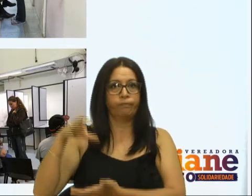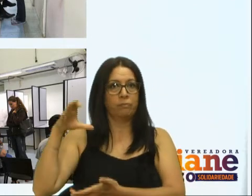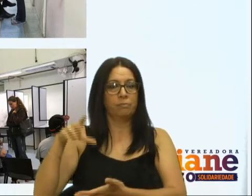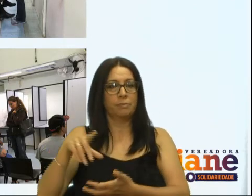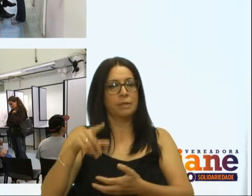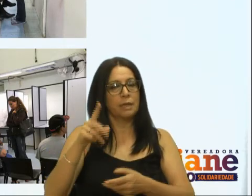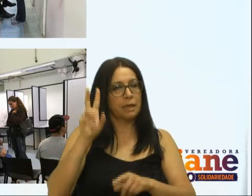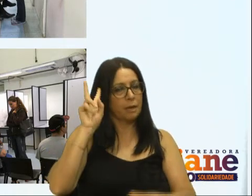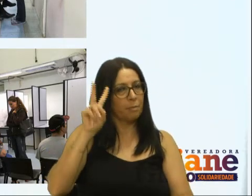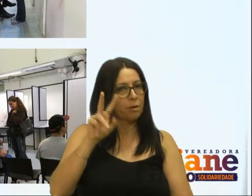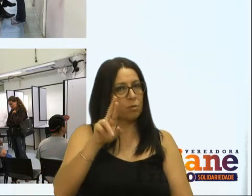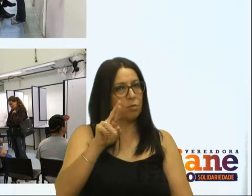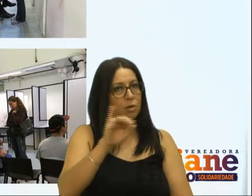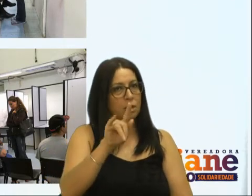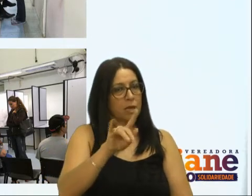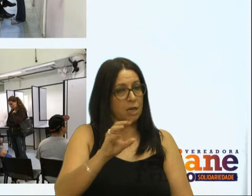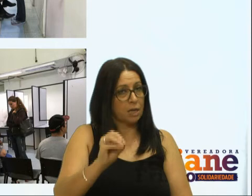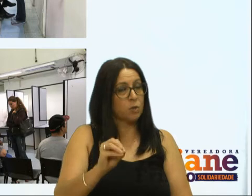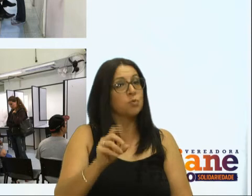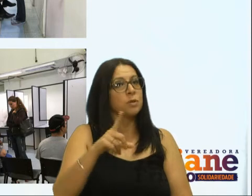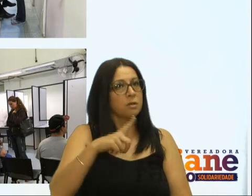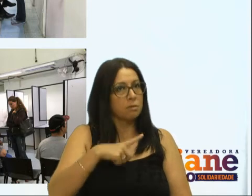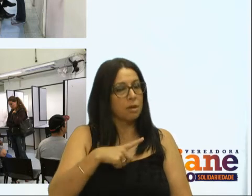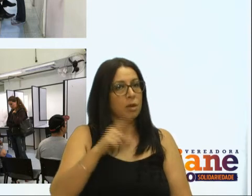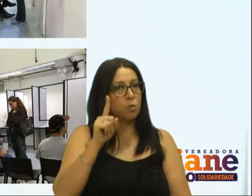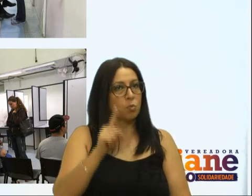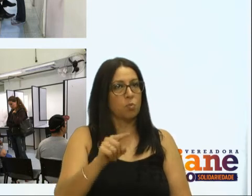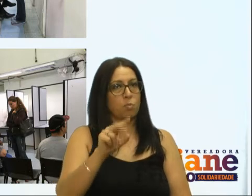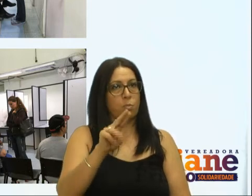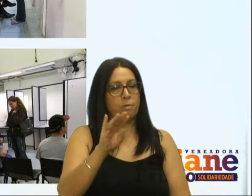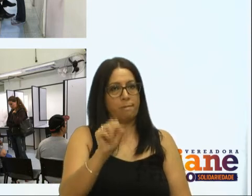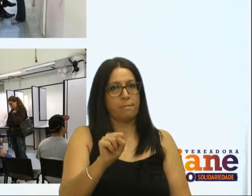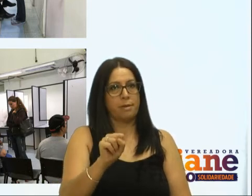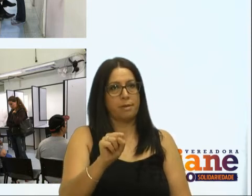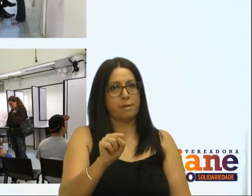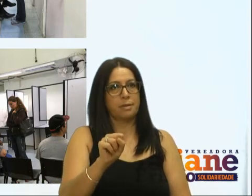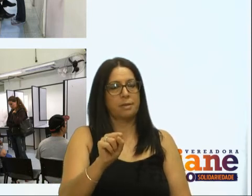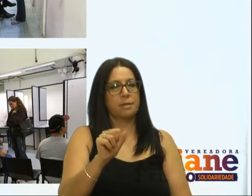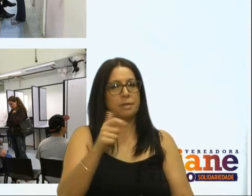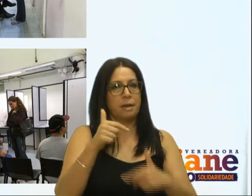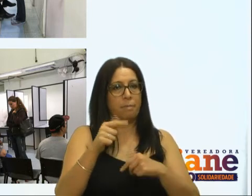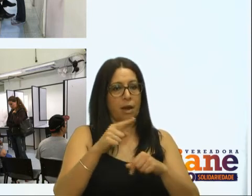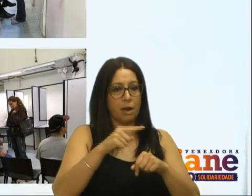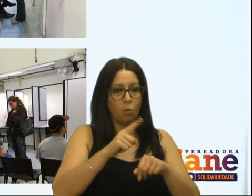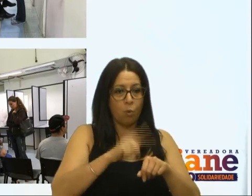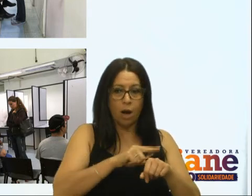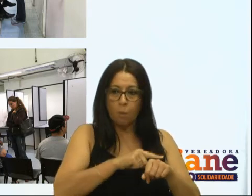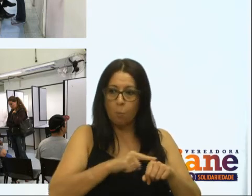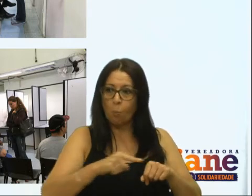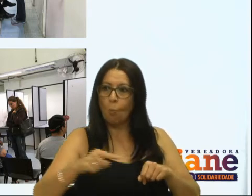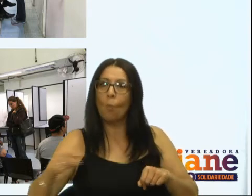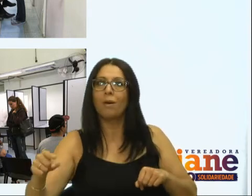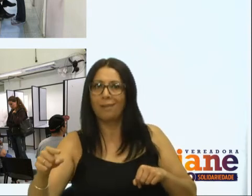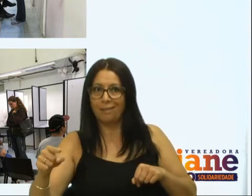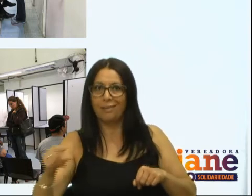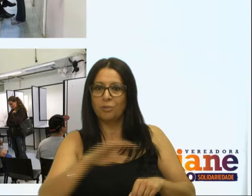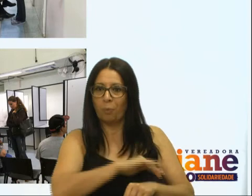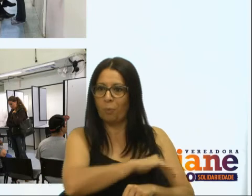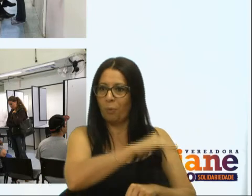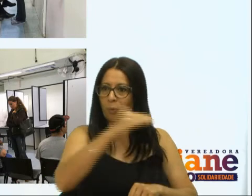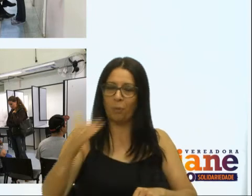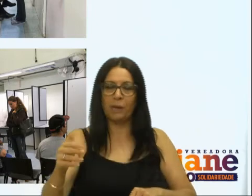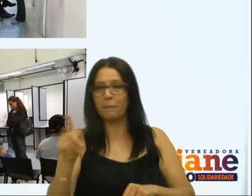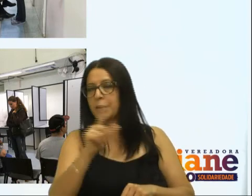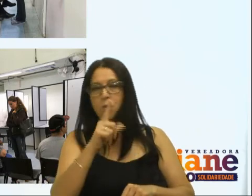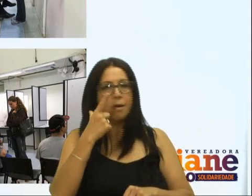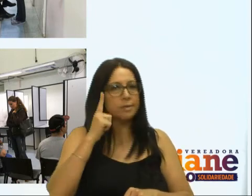que o Desvio Risso é uma região que tem uma unidade básica de saúde, trabalha em horário estendido, mas que ainda assim não dá conta